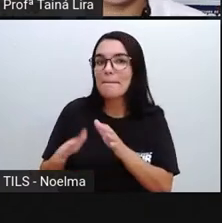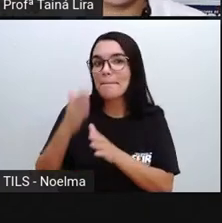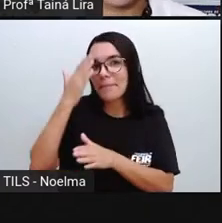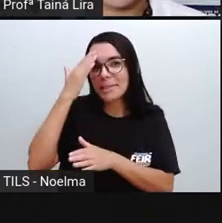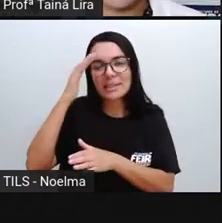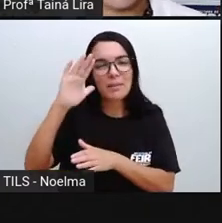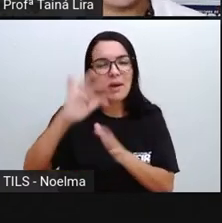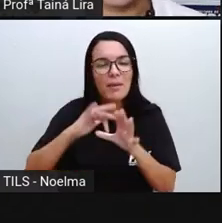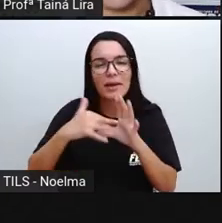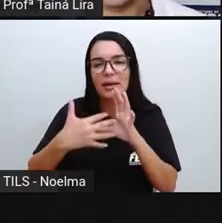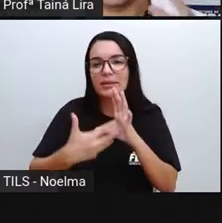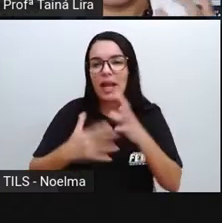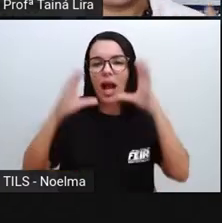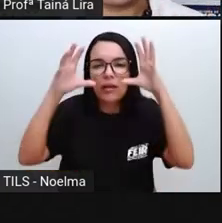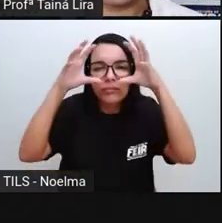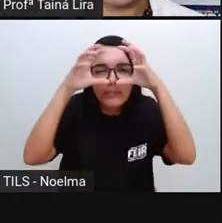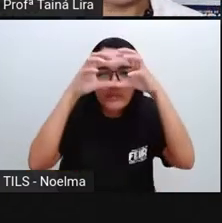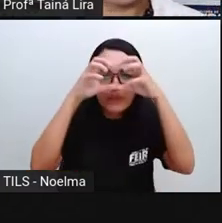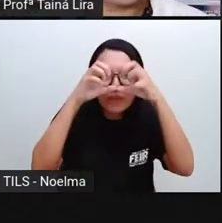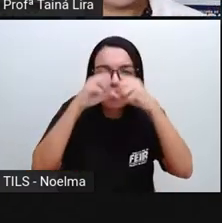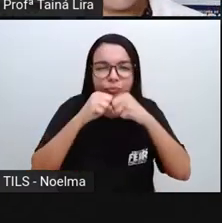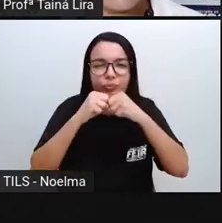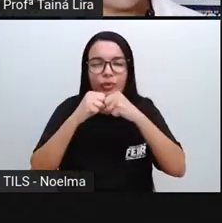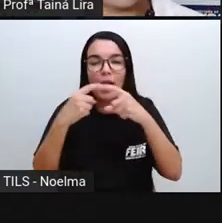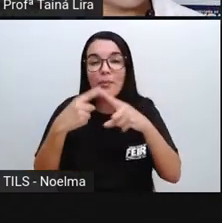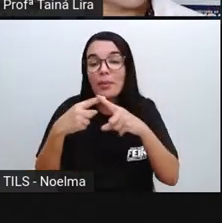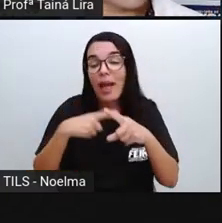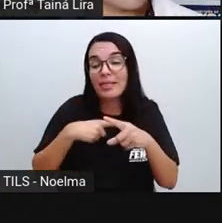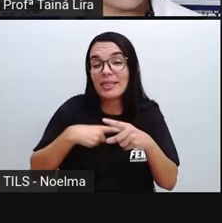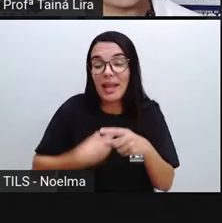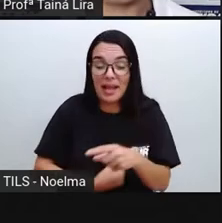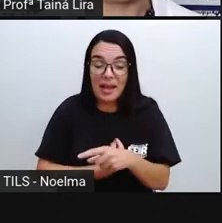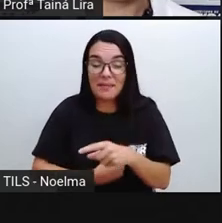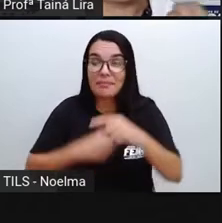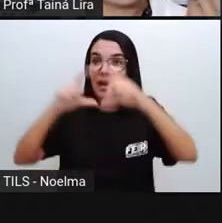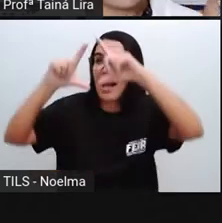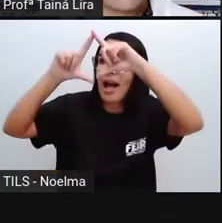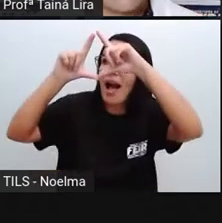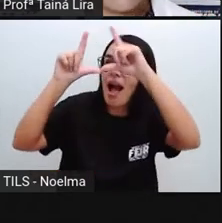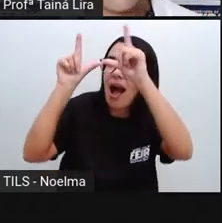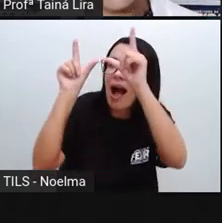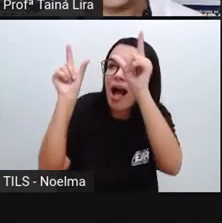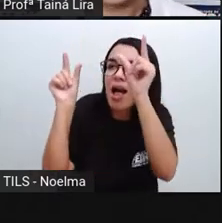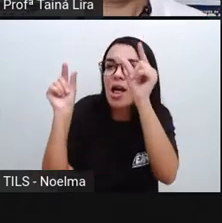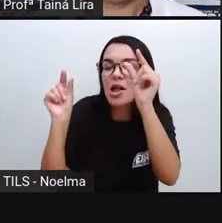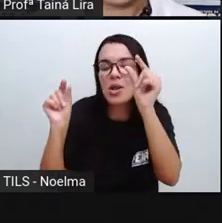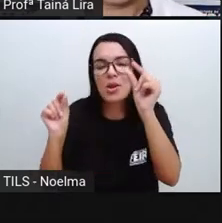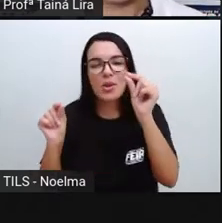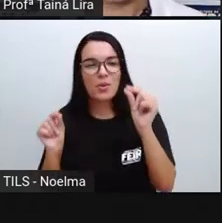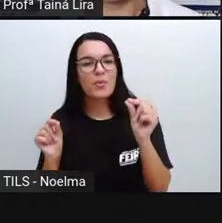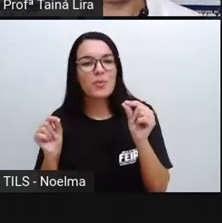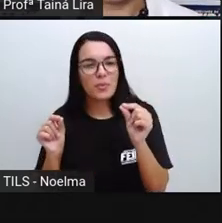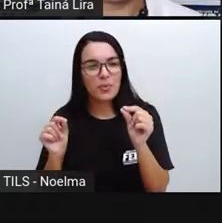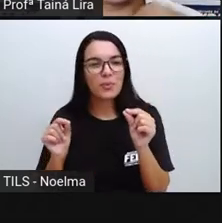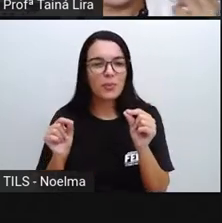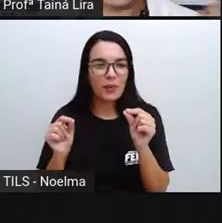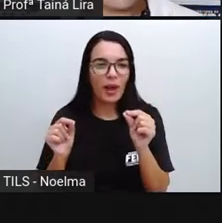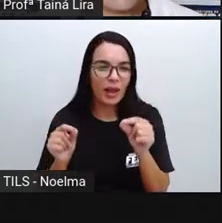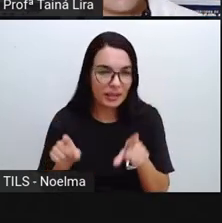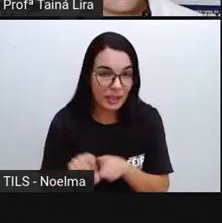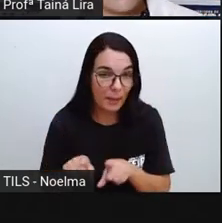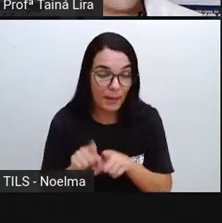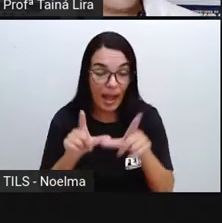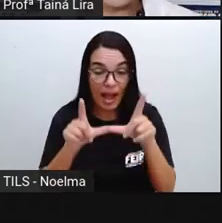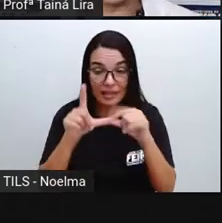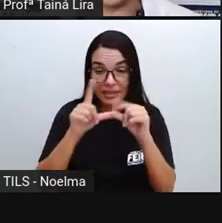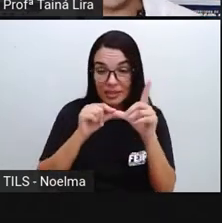A presença, né? A lua fica visível ali no céu. As estrelas, né? Ficam também visíveis